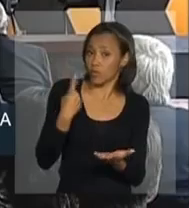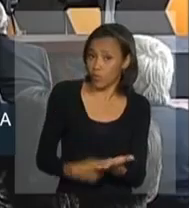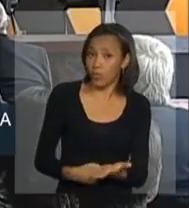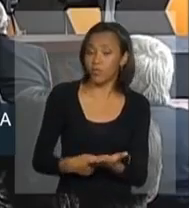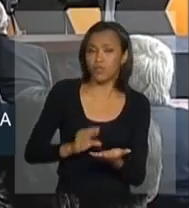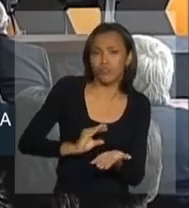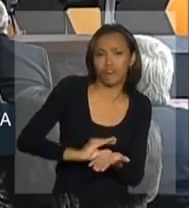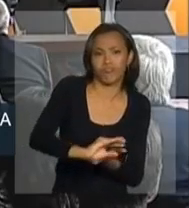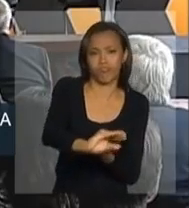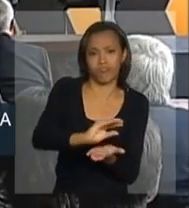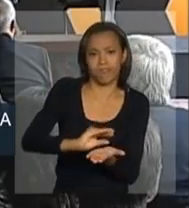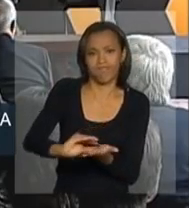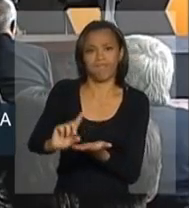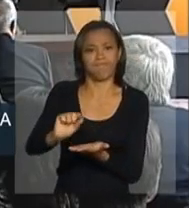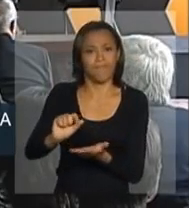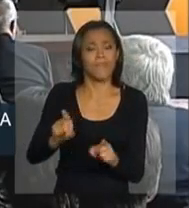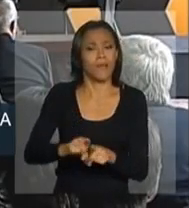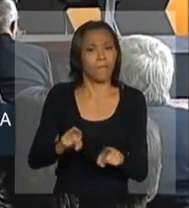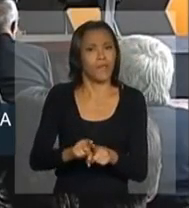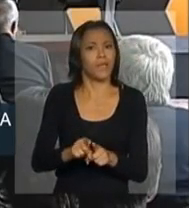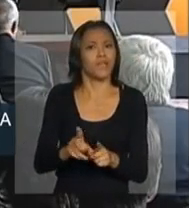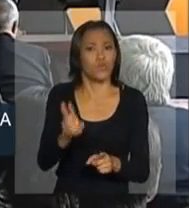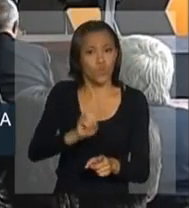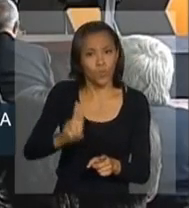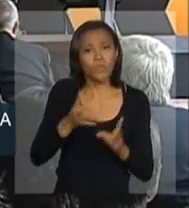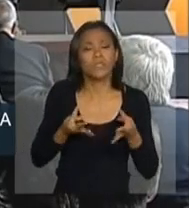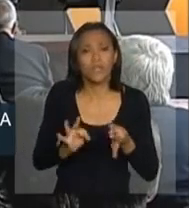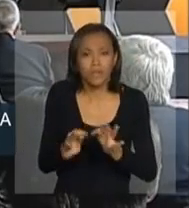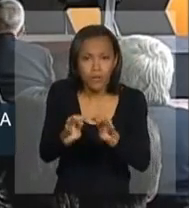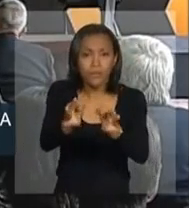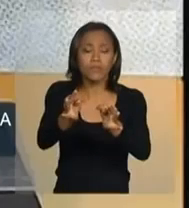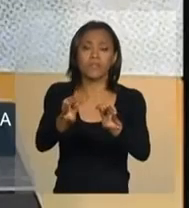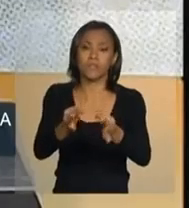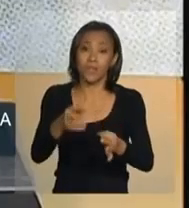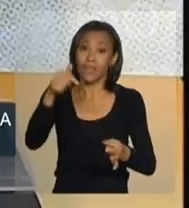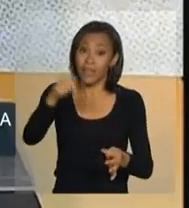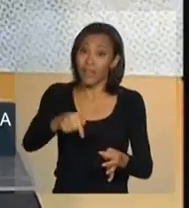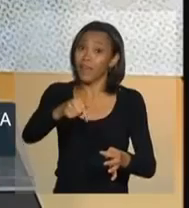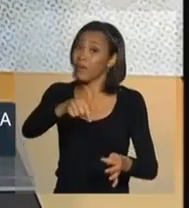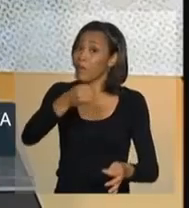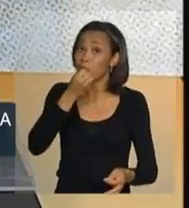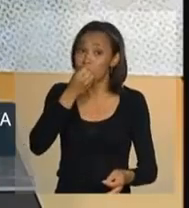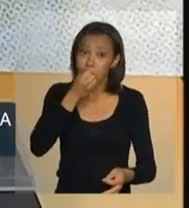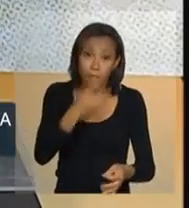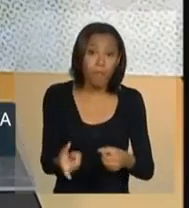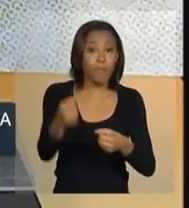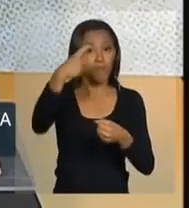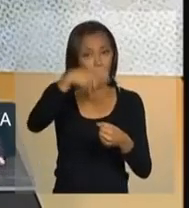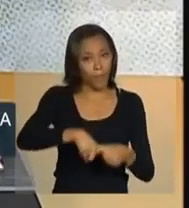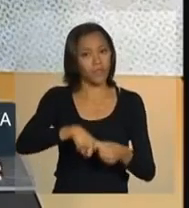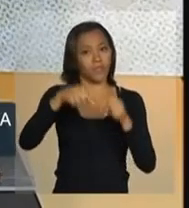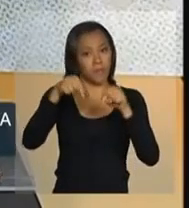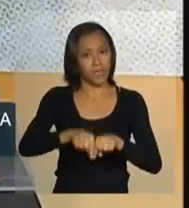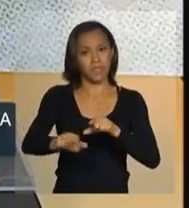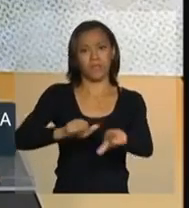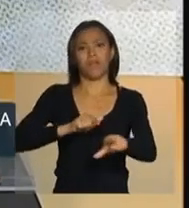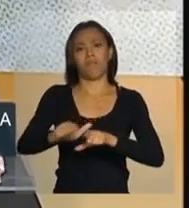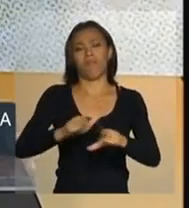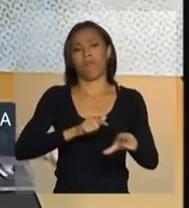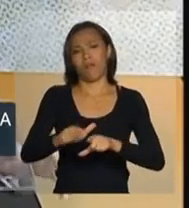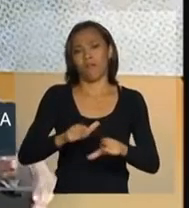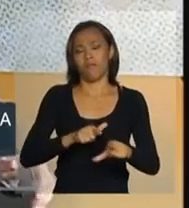infraestrutura, na tecnologia, que, sem dúvida nenhuma, é grande aliada para esse combate.